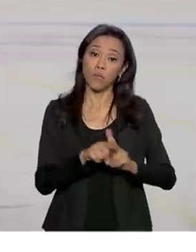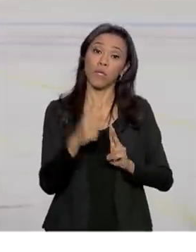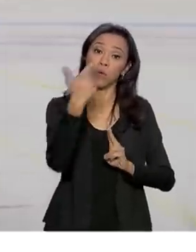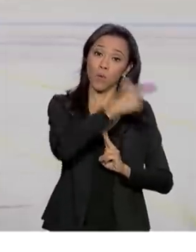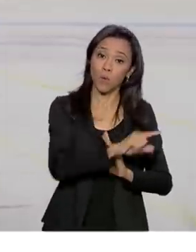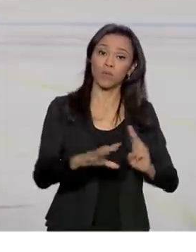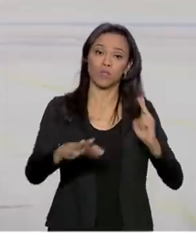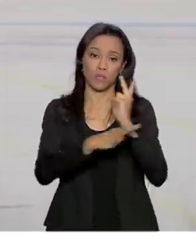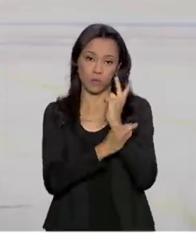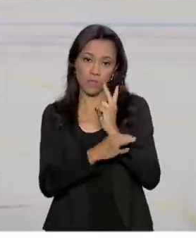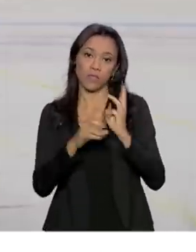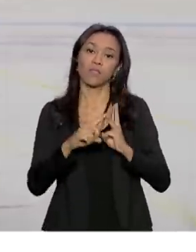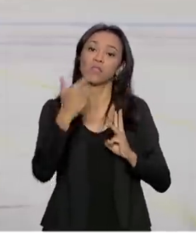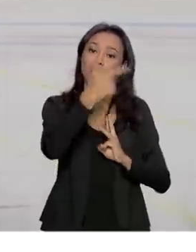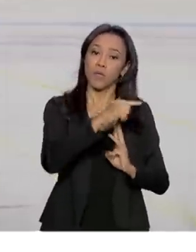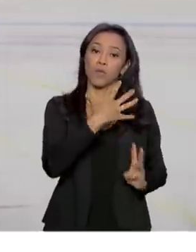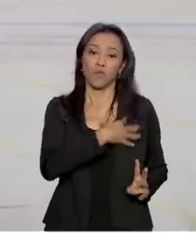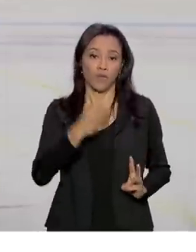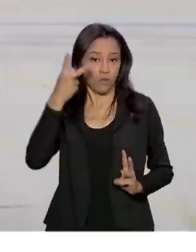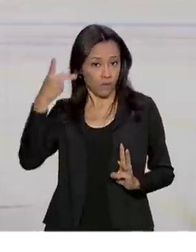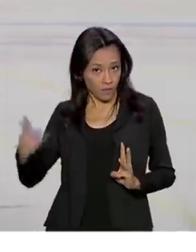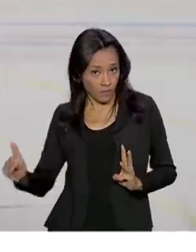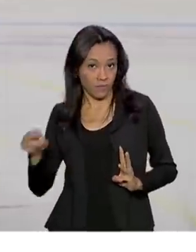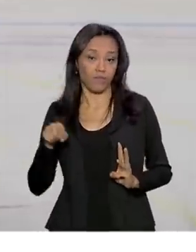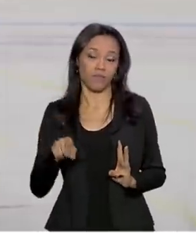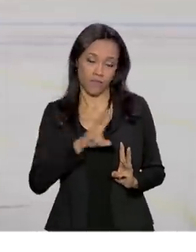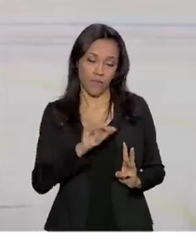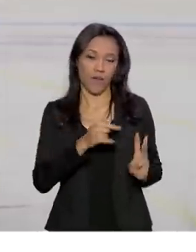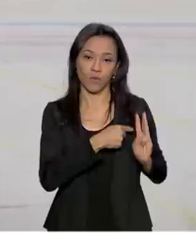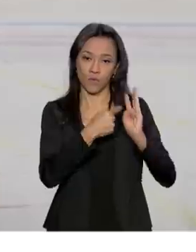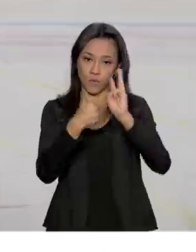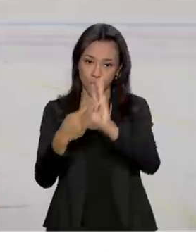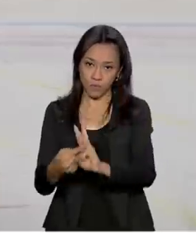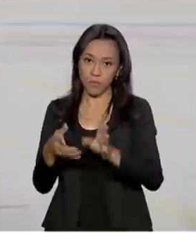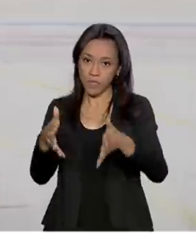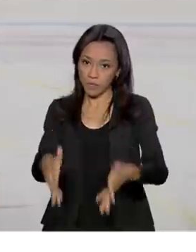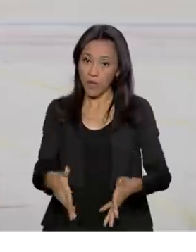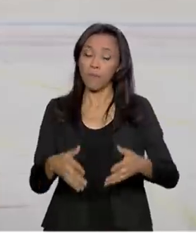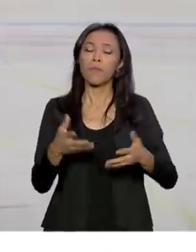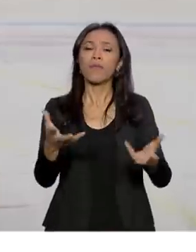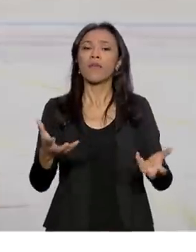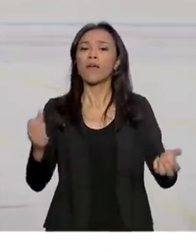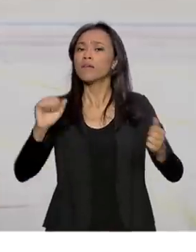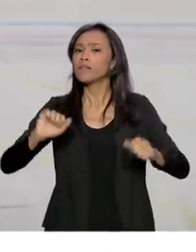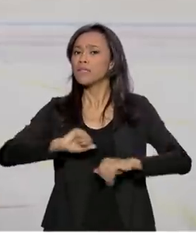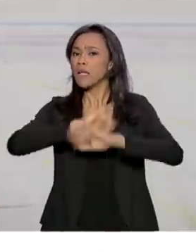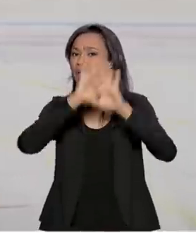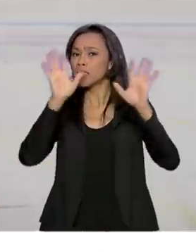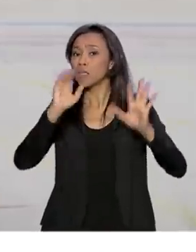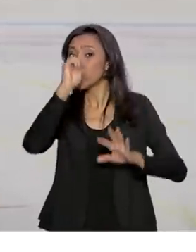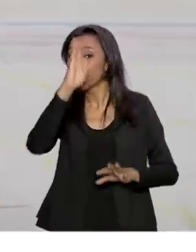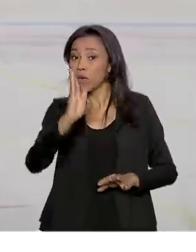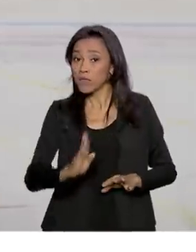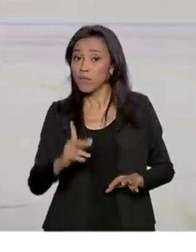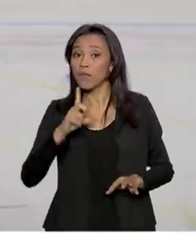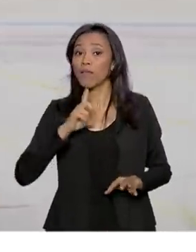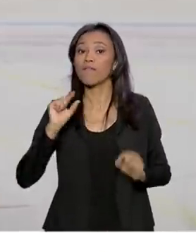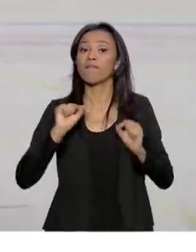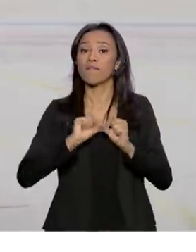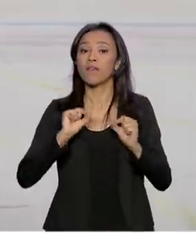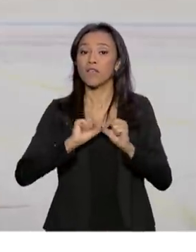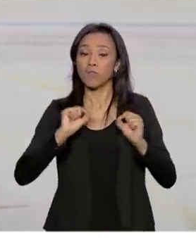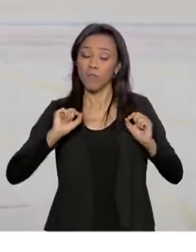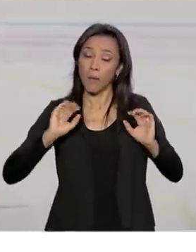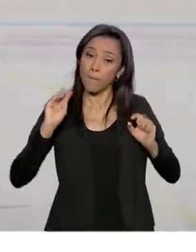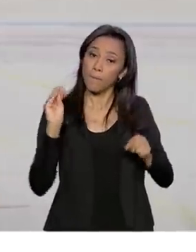filho dele e deputado federal Eduardo Bolsonaro. O presidente quer esclarecer o que o Brasil tem feito para proteger